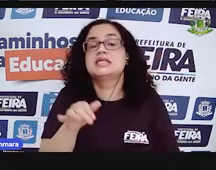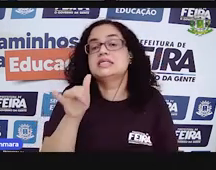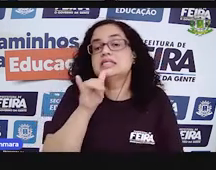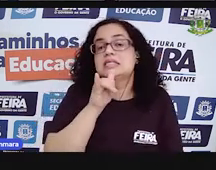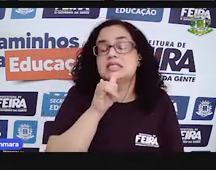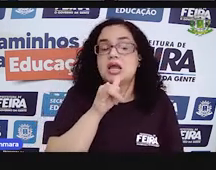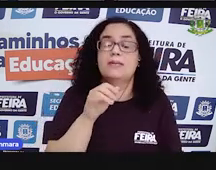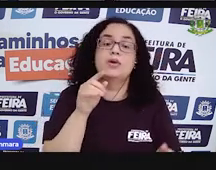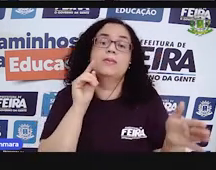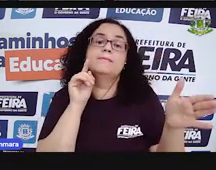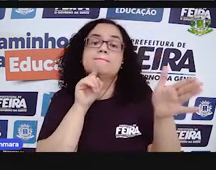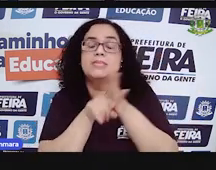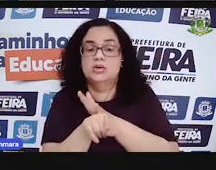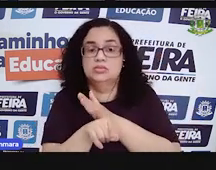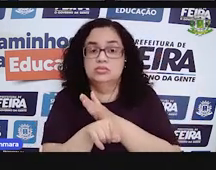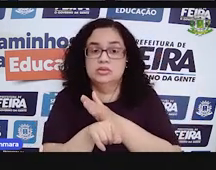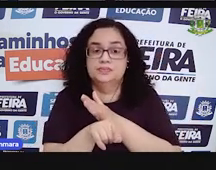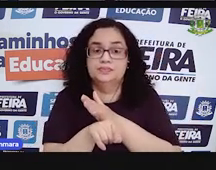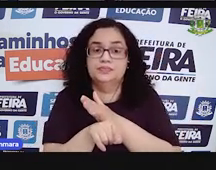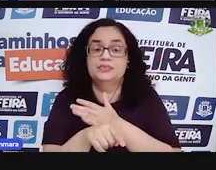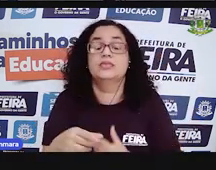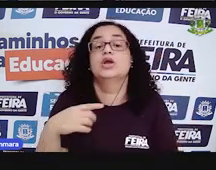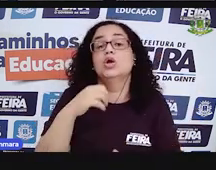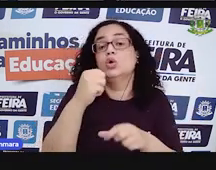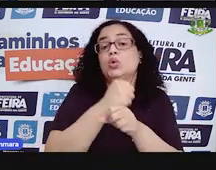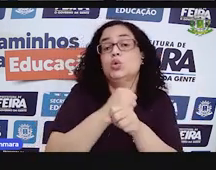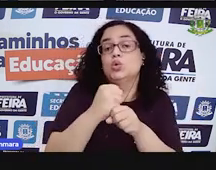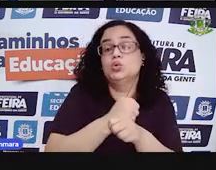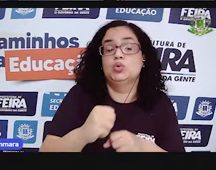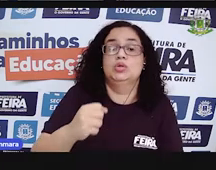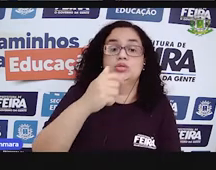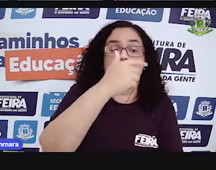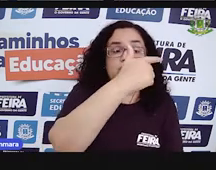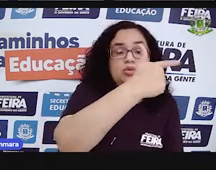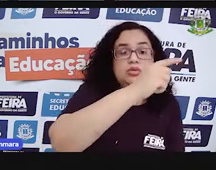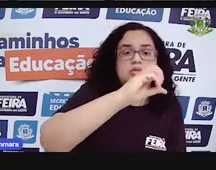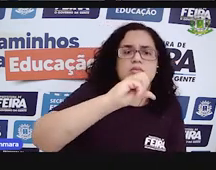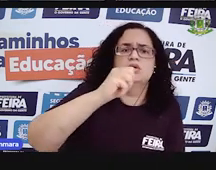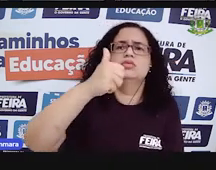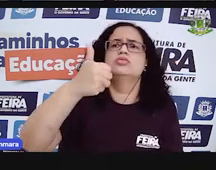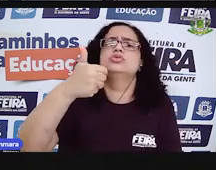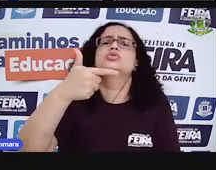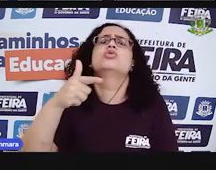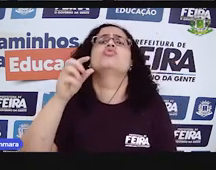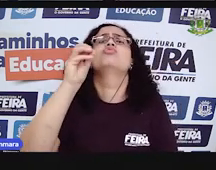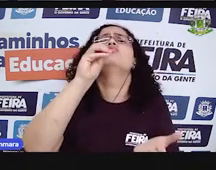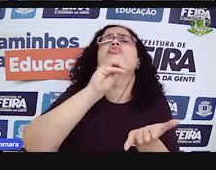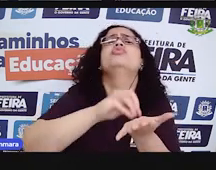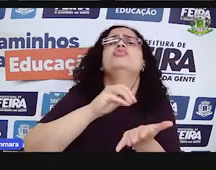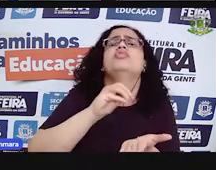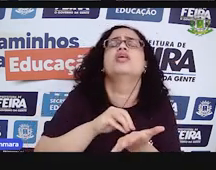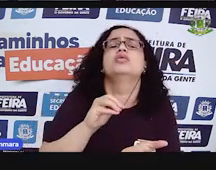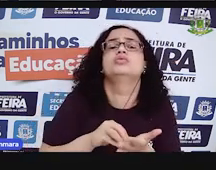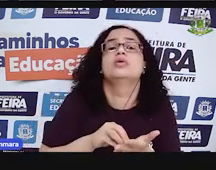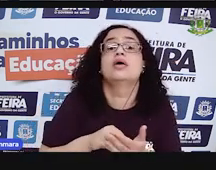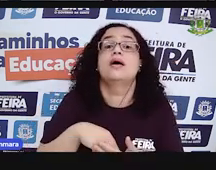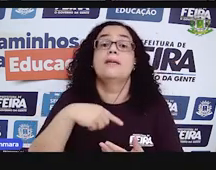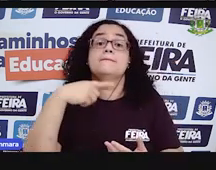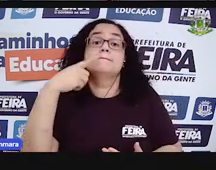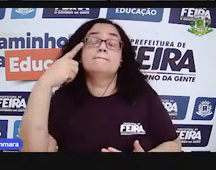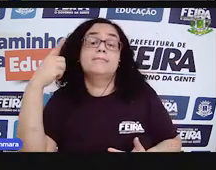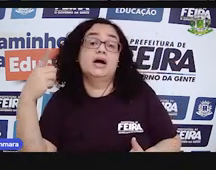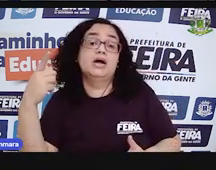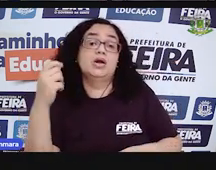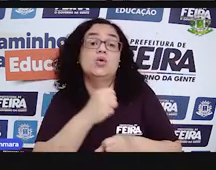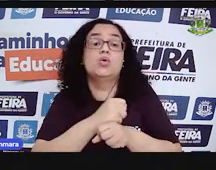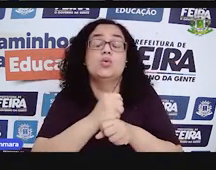pergunto para você, nós estamos no ano de 2021. Quantos anos faltam para o ano de